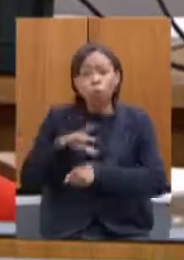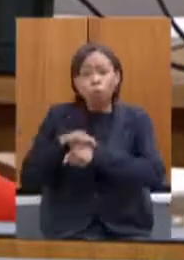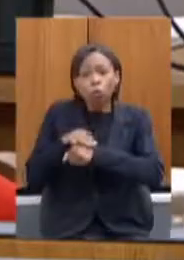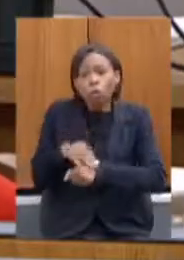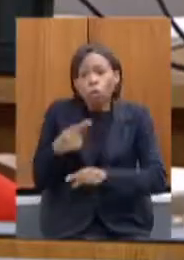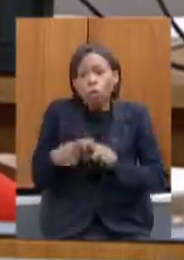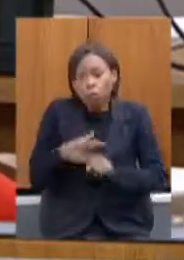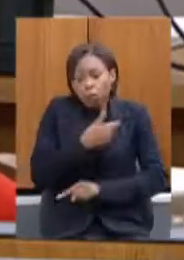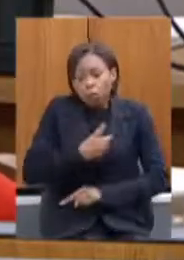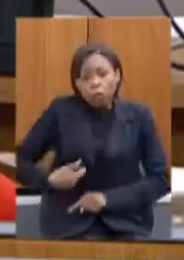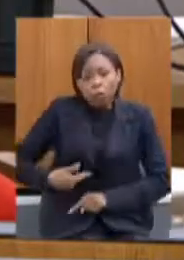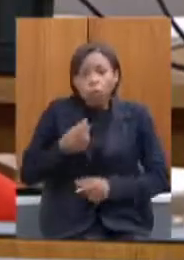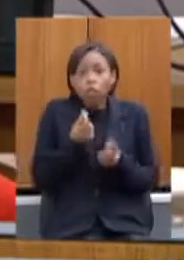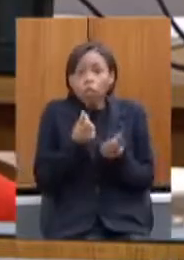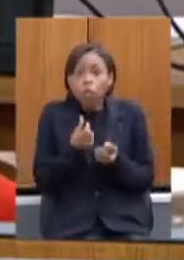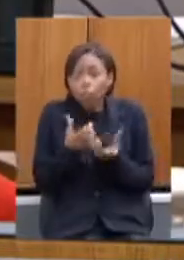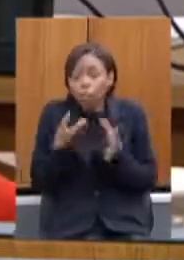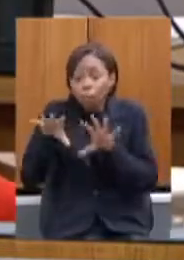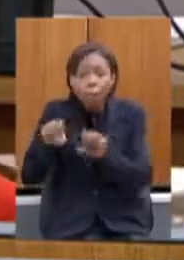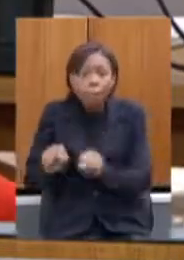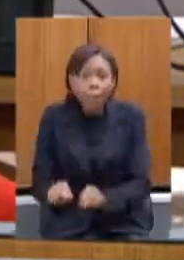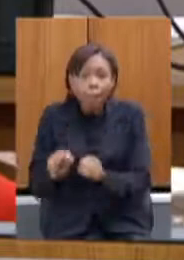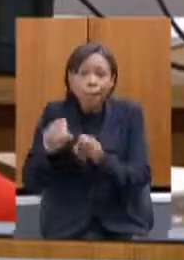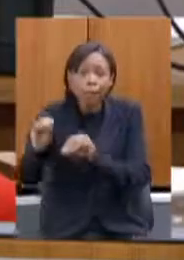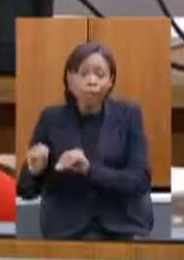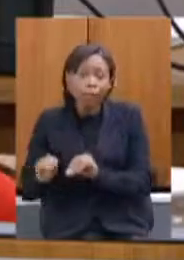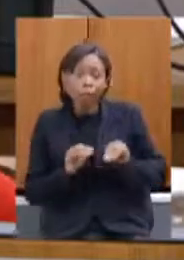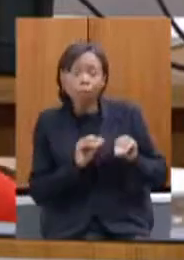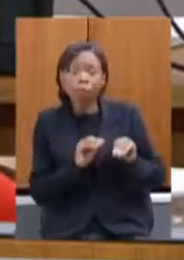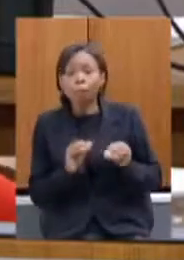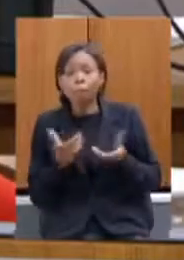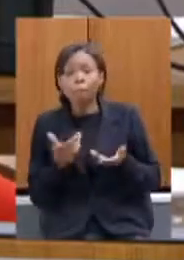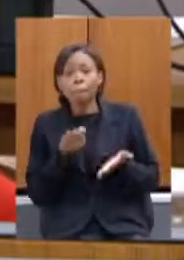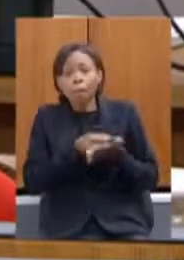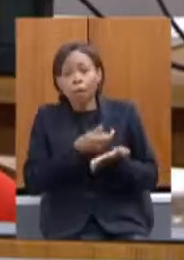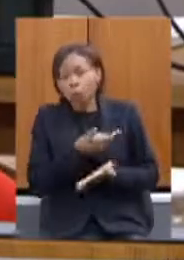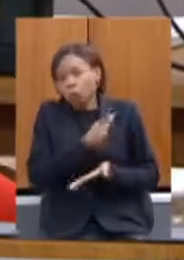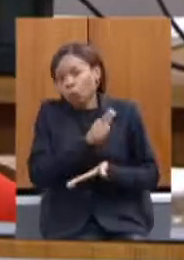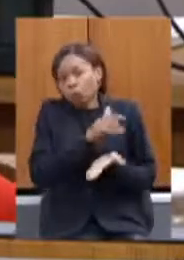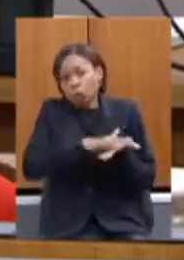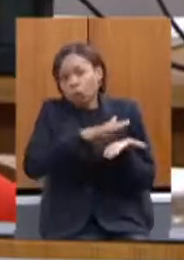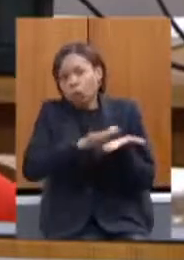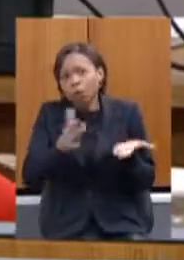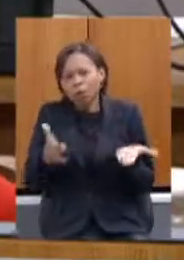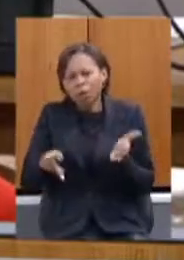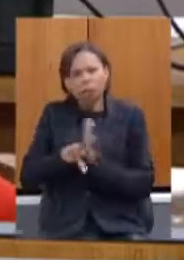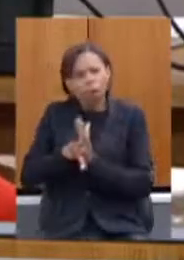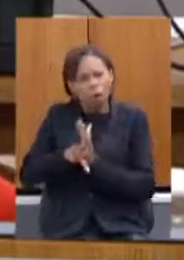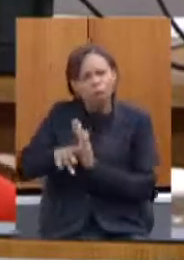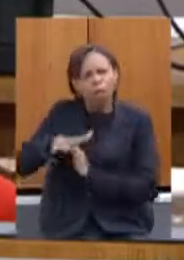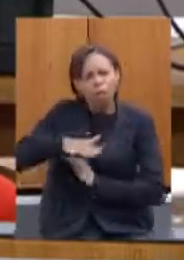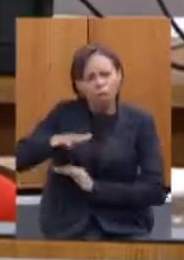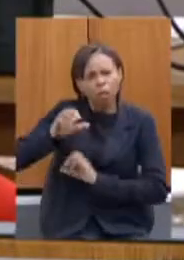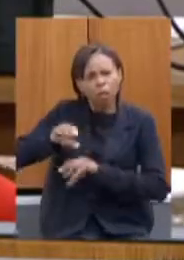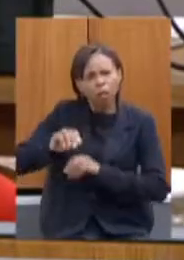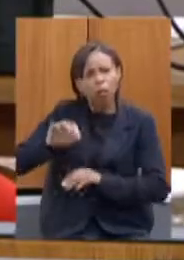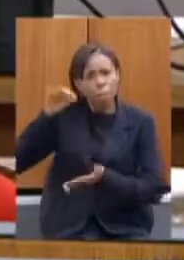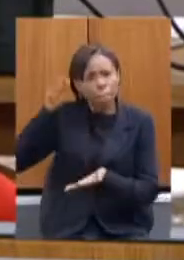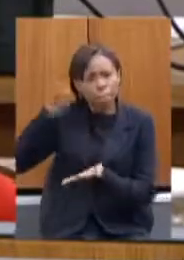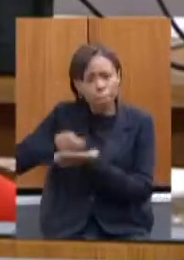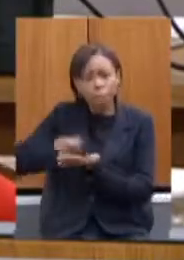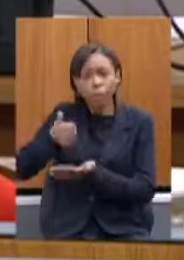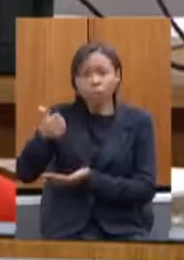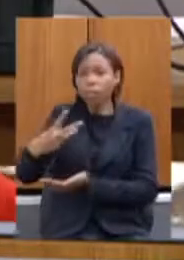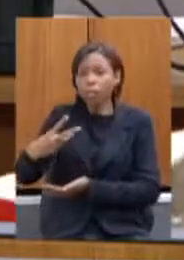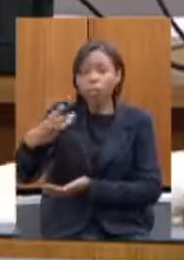sucessivamente pegar o dinheiro dela para fazer para pagar outras despesas então é da educação fica na educação e paga o décimo terceiro em dia